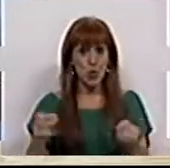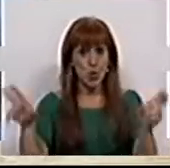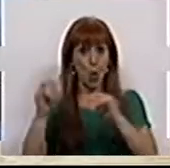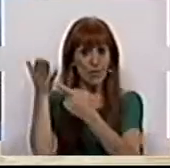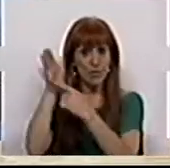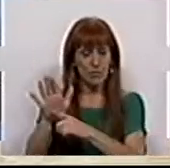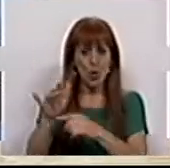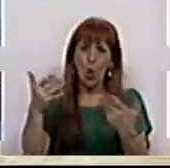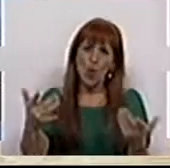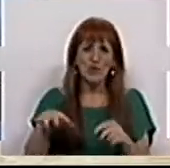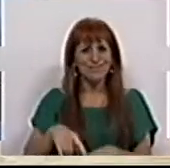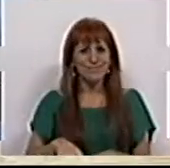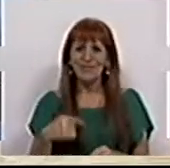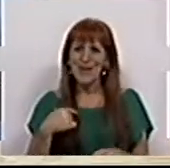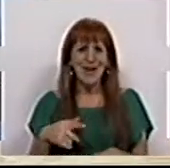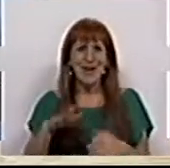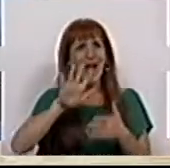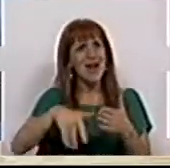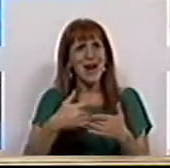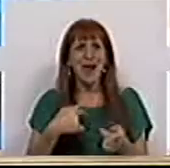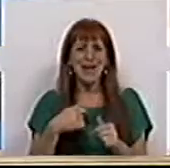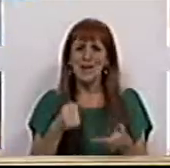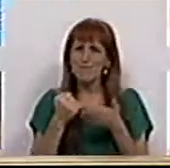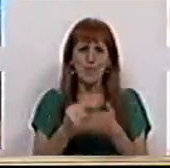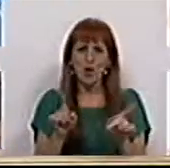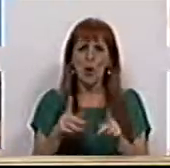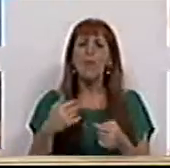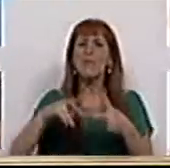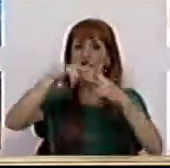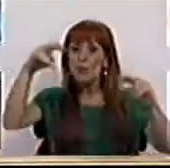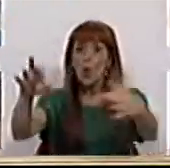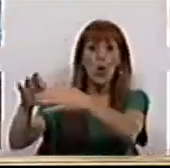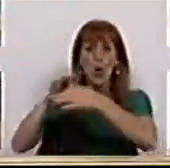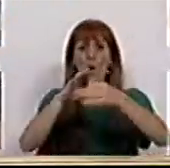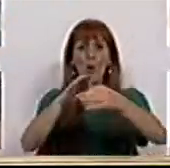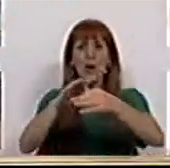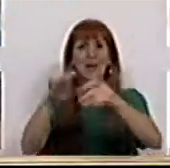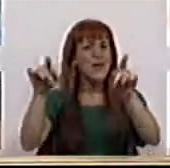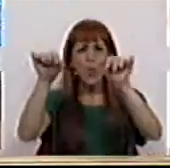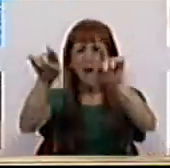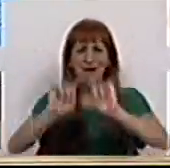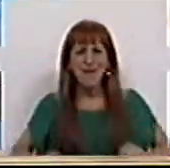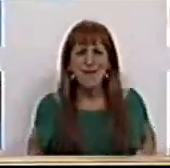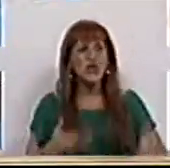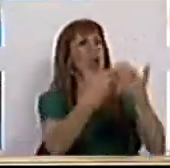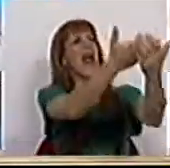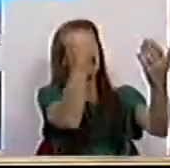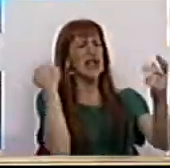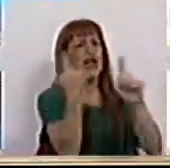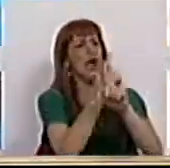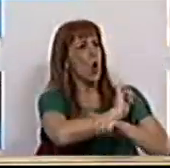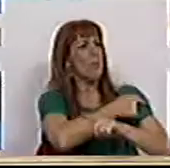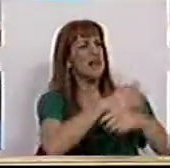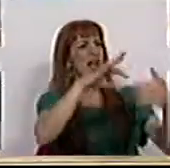novo paradigma. Hoje, por acaso, não temos grelha que o sustente. Mas o intermunicipalismo não é isso, não é retirar